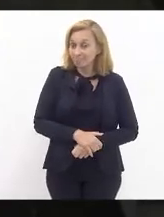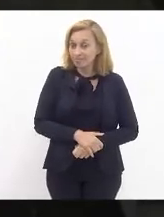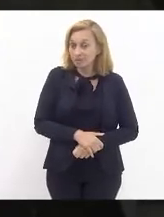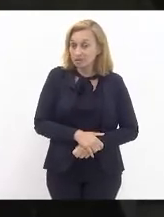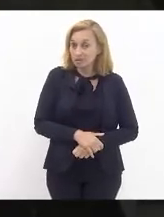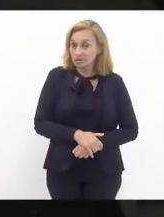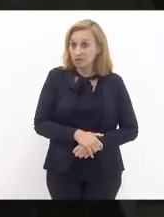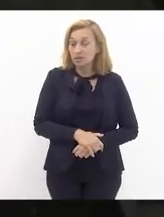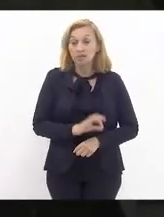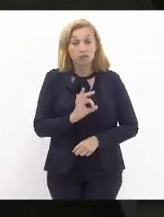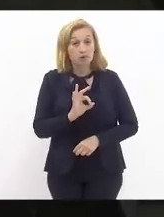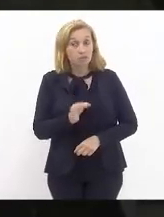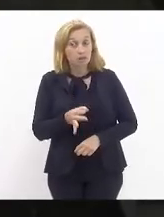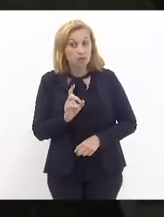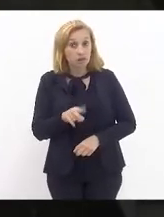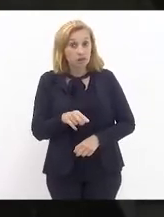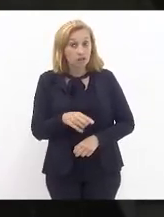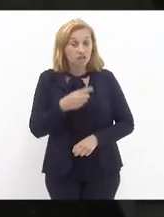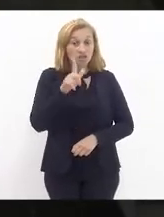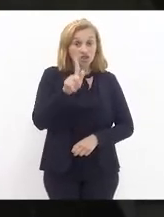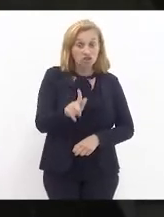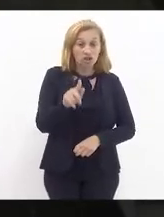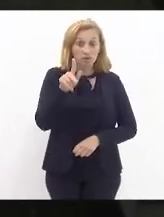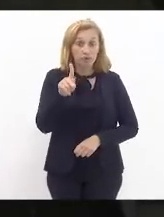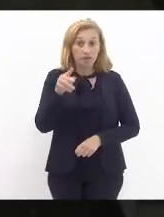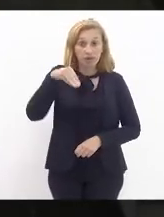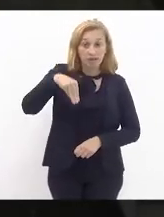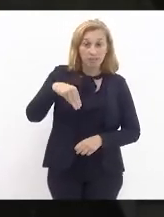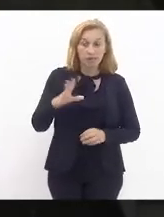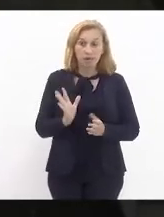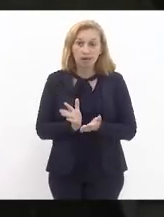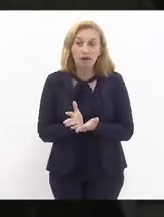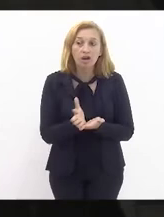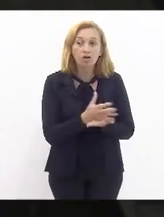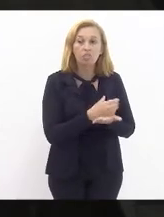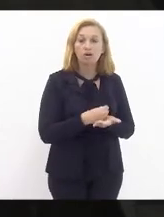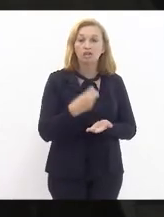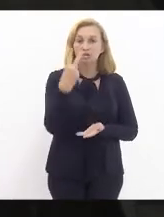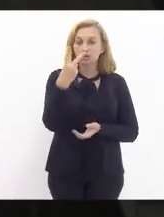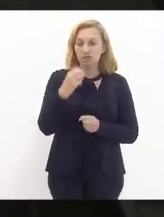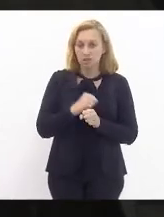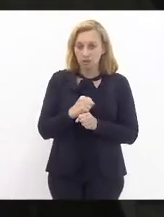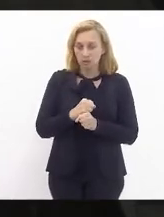corresponde ao GPM acumulado de dois anos.